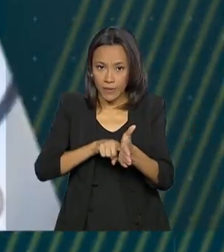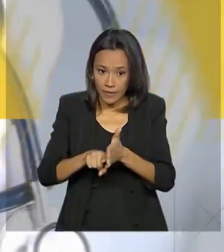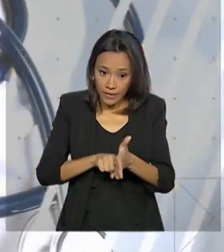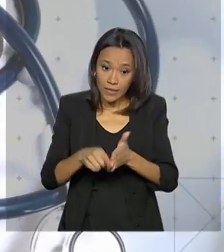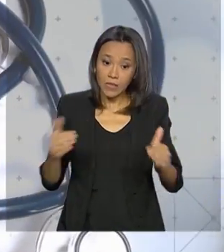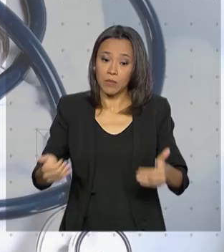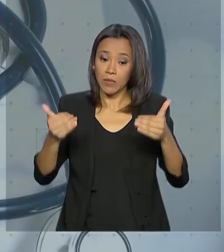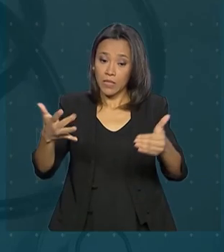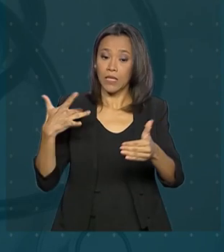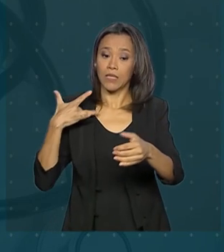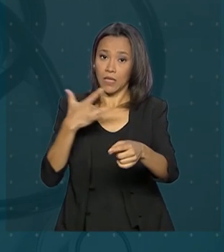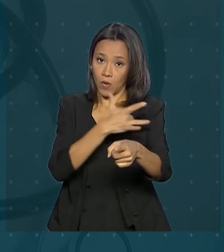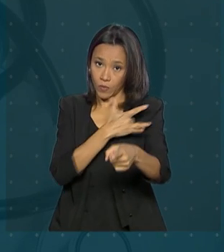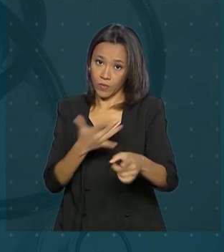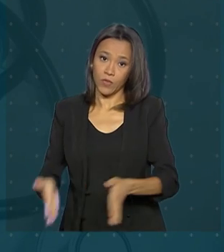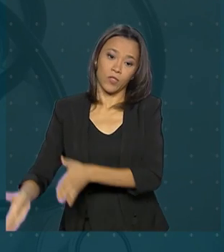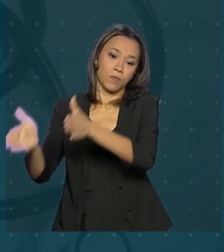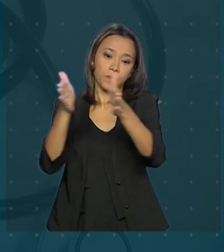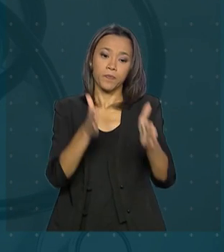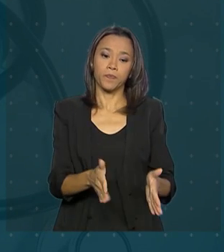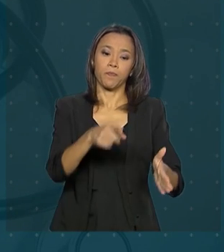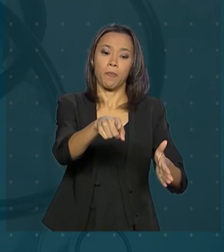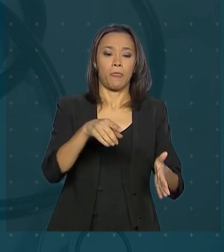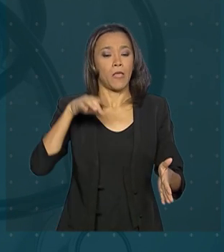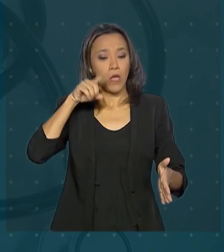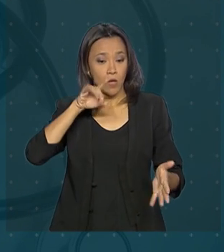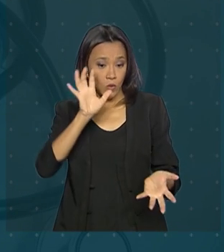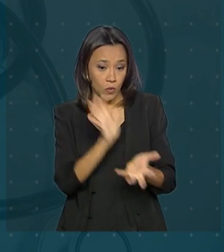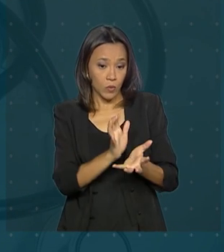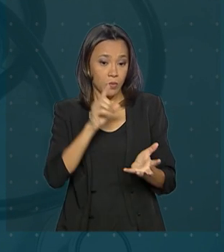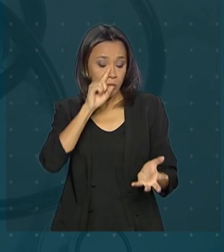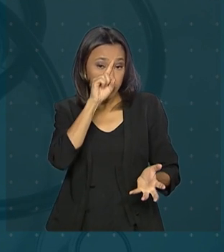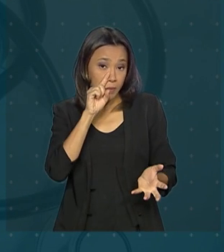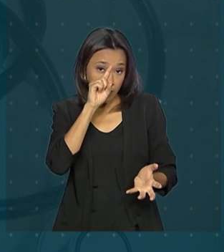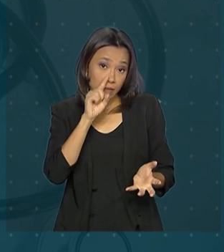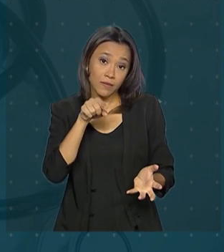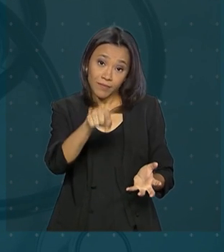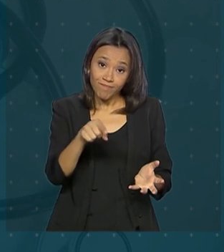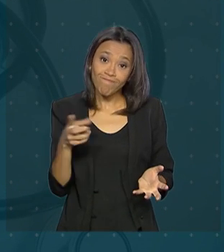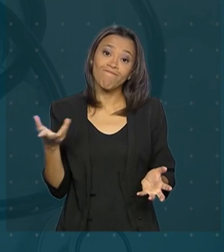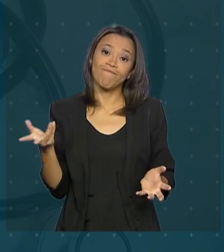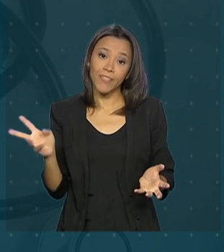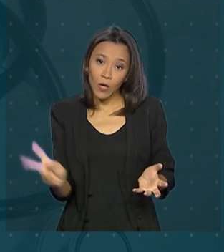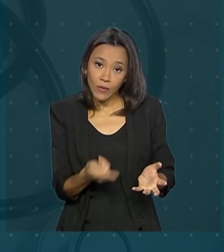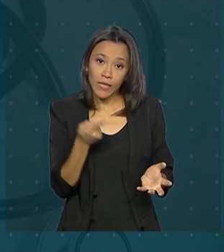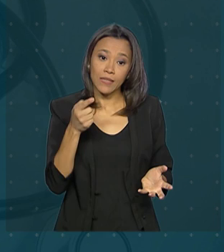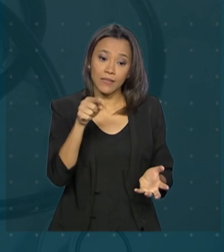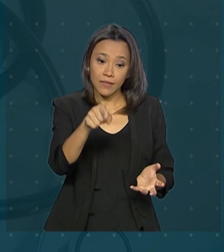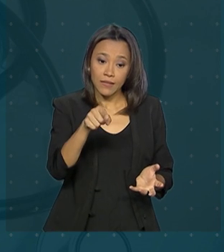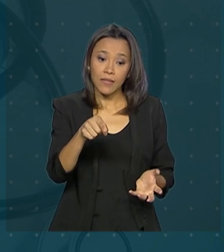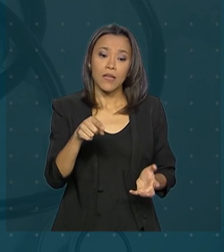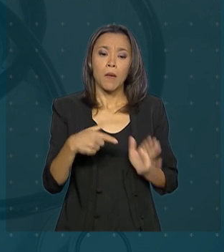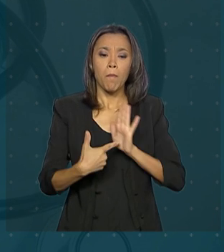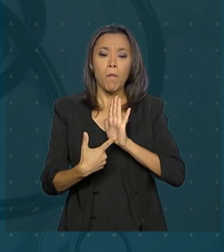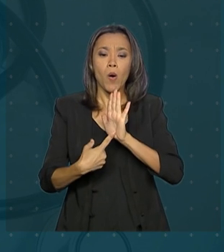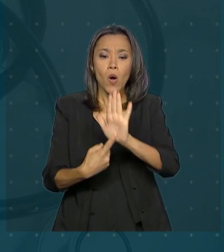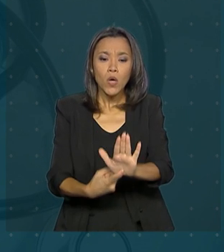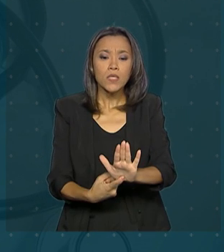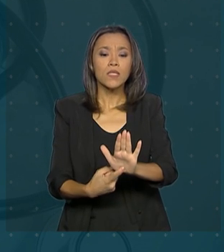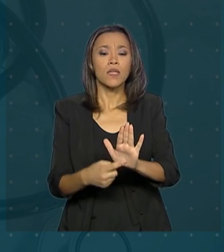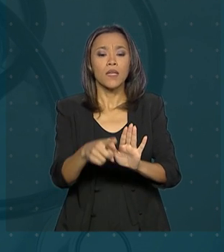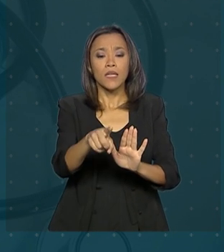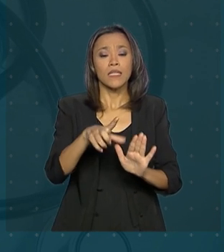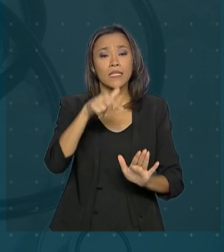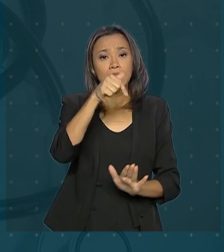A Pesquisa de Vigilância de Fatores de Risco e Proteção para Doenças Crônicas, Vigitel, mostra ainda que